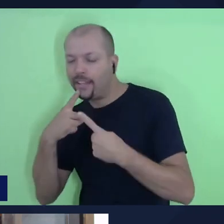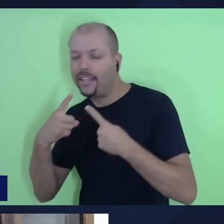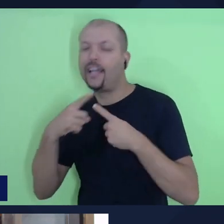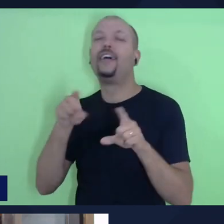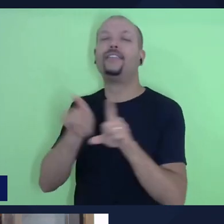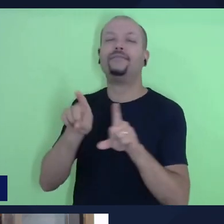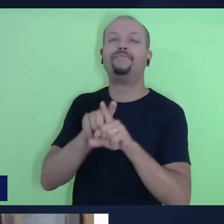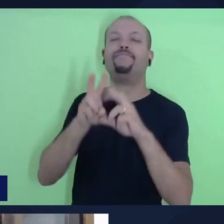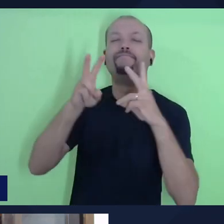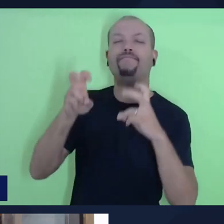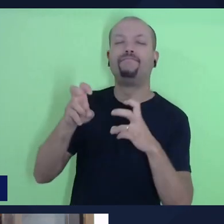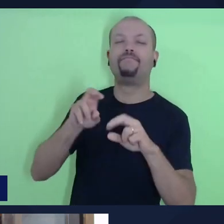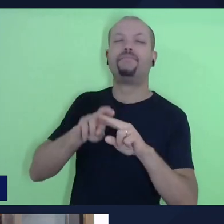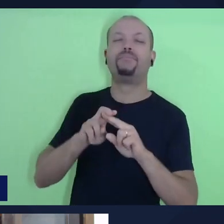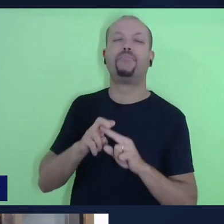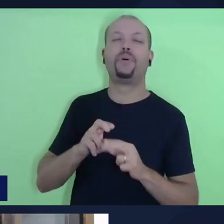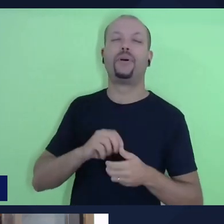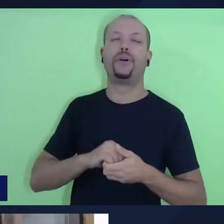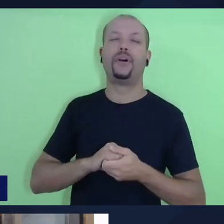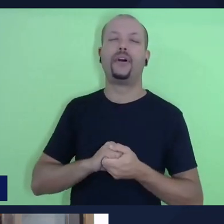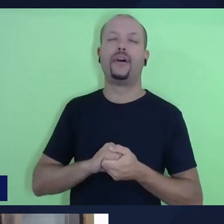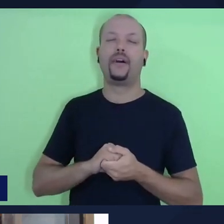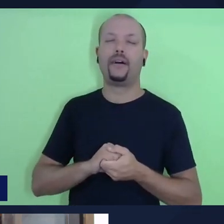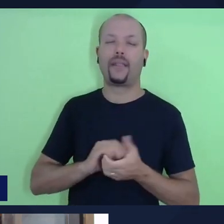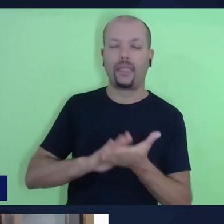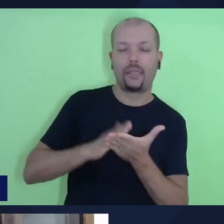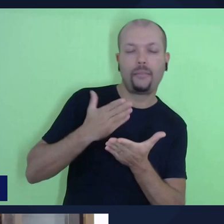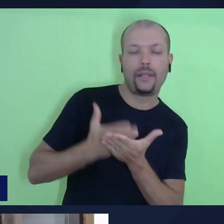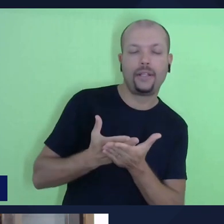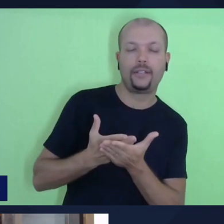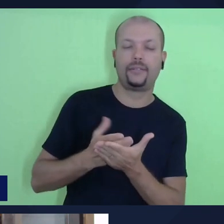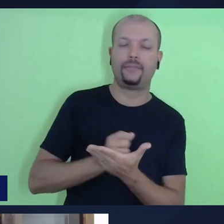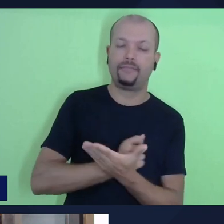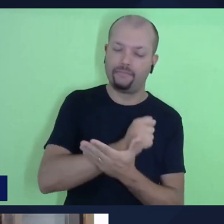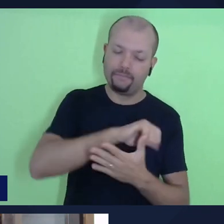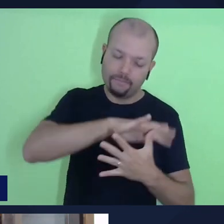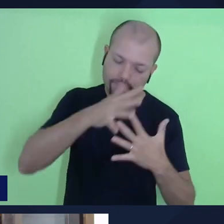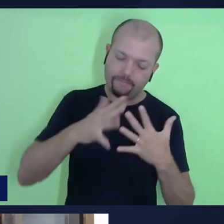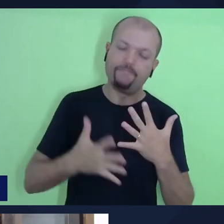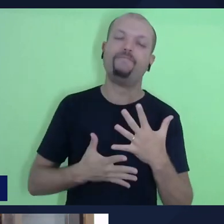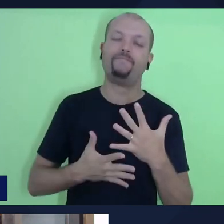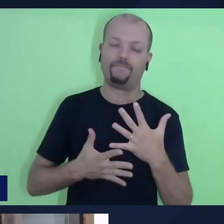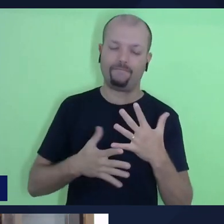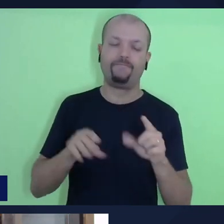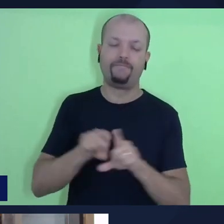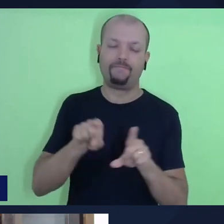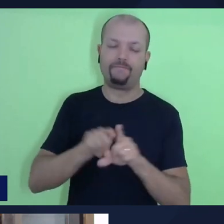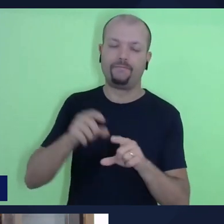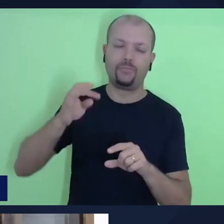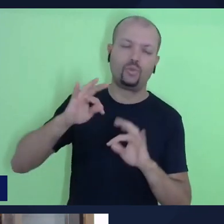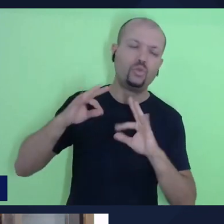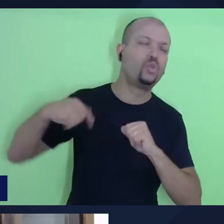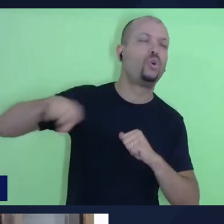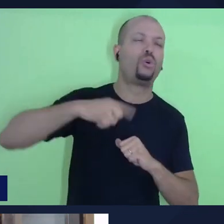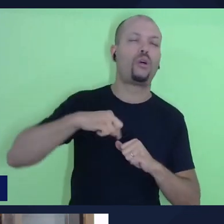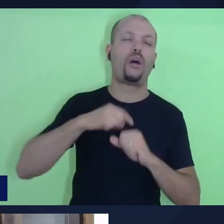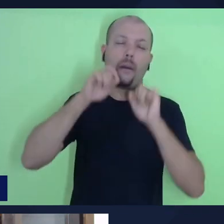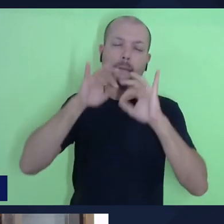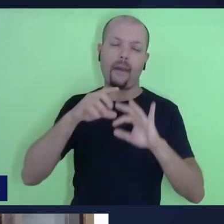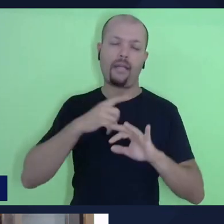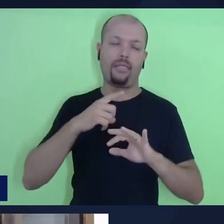da perspectiva da interpretação em Libras, que todos sejamos abençoados por ti, que